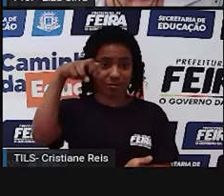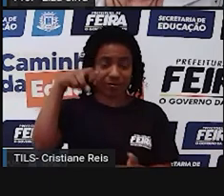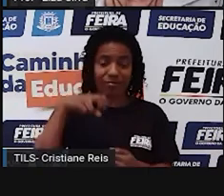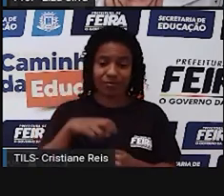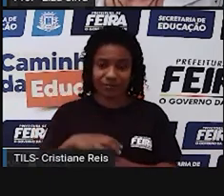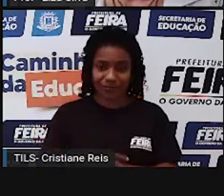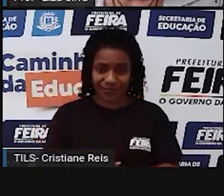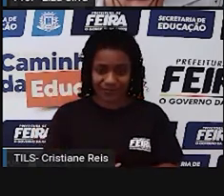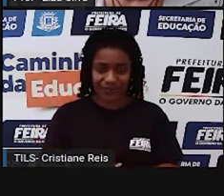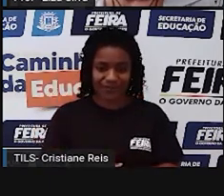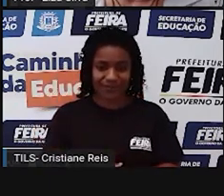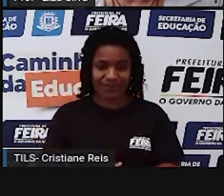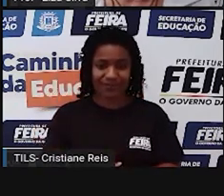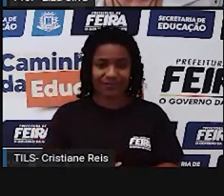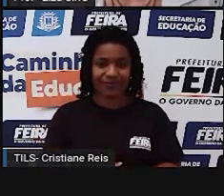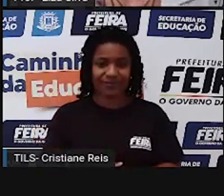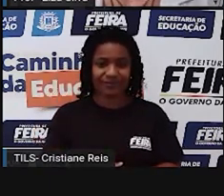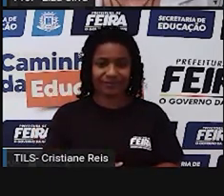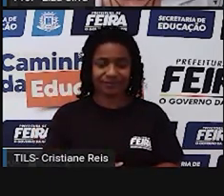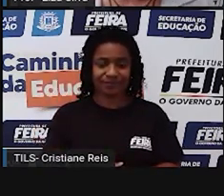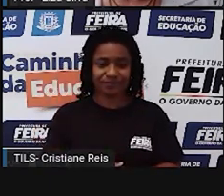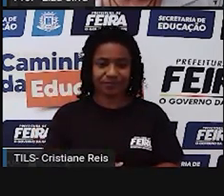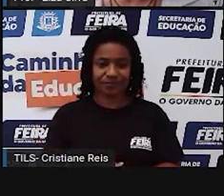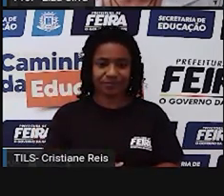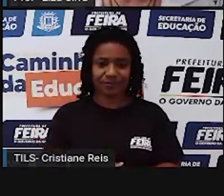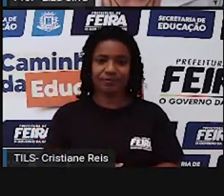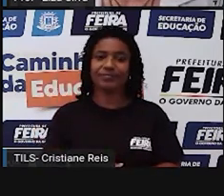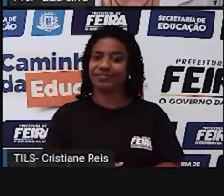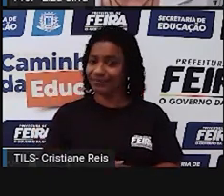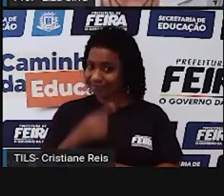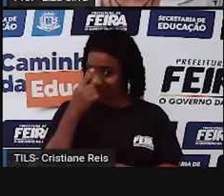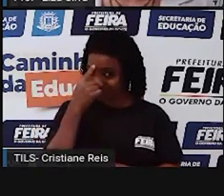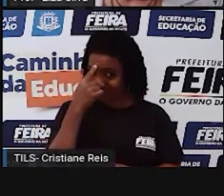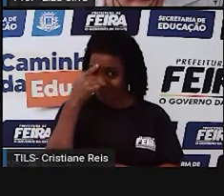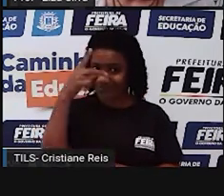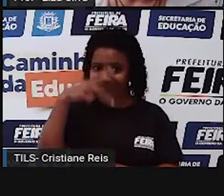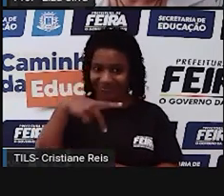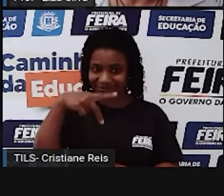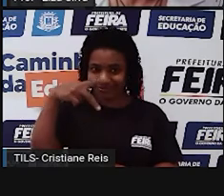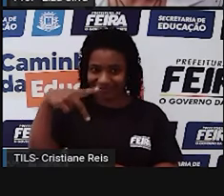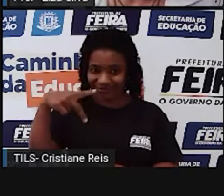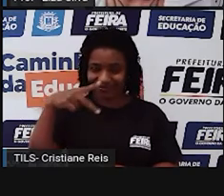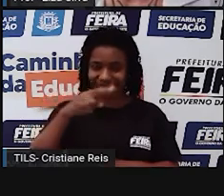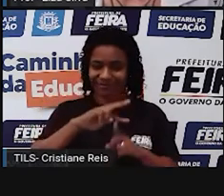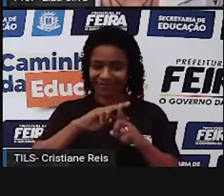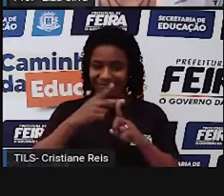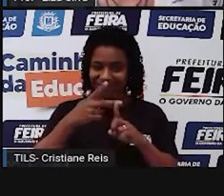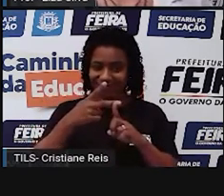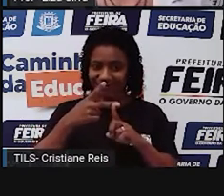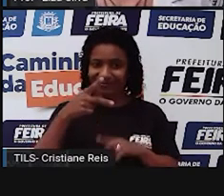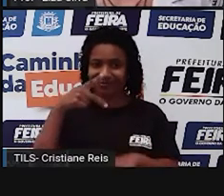I, P, dobrando a consoante, P, E, D.